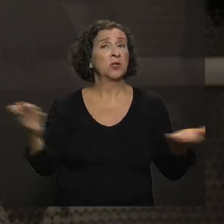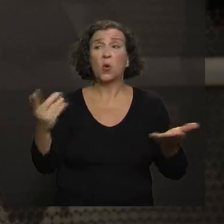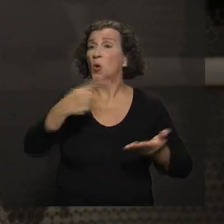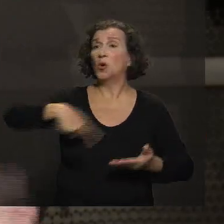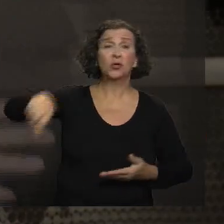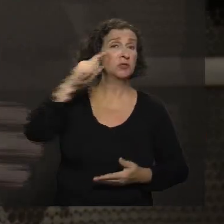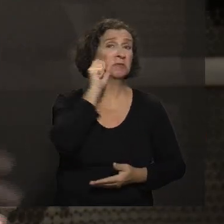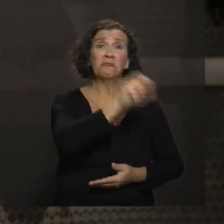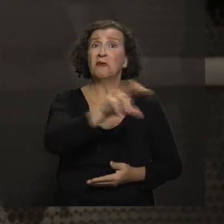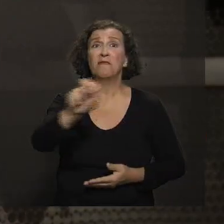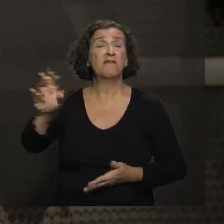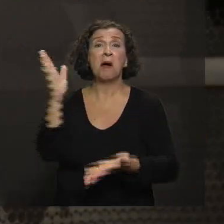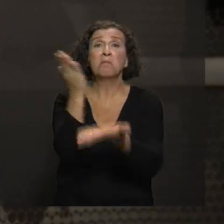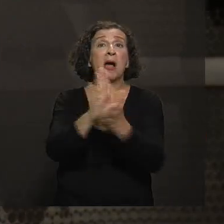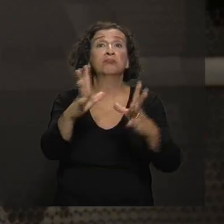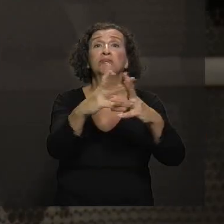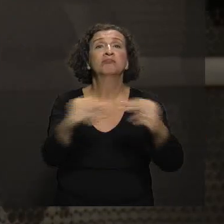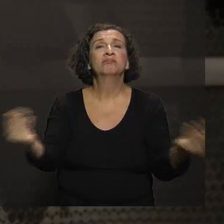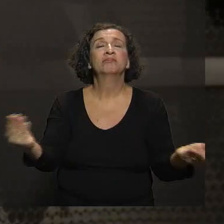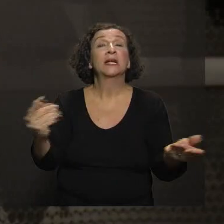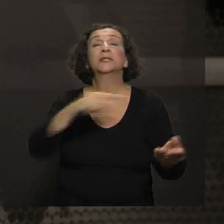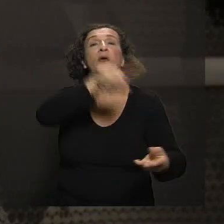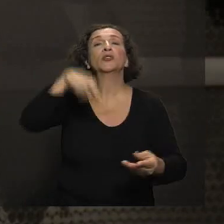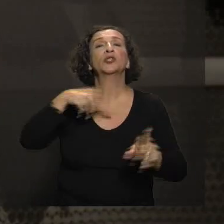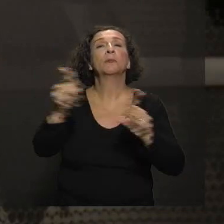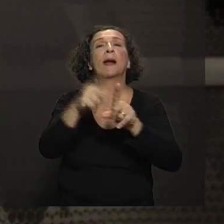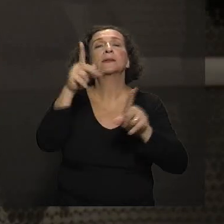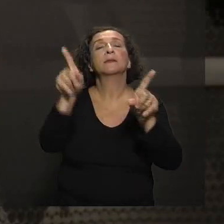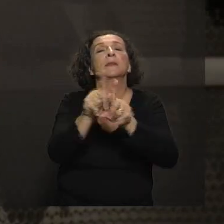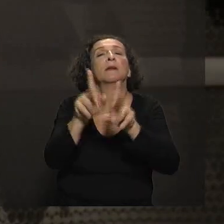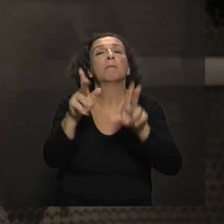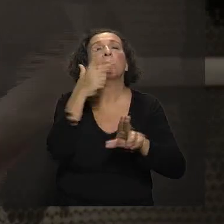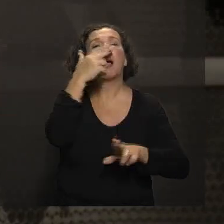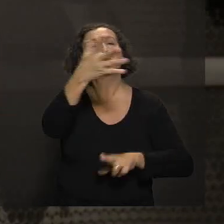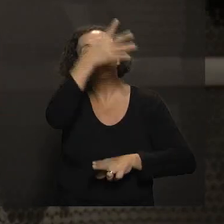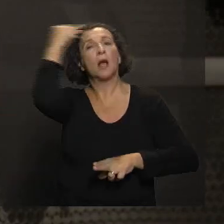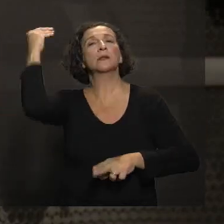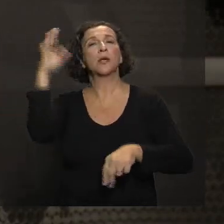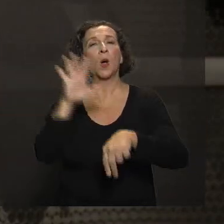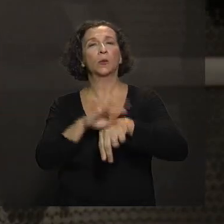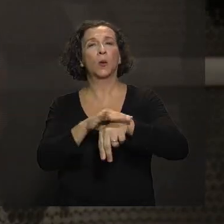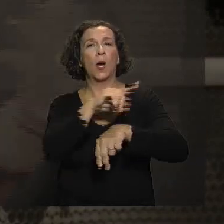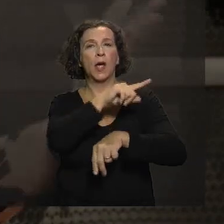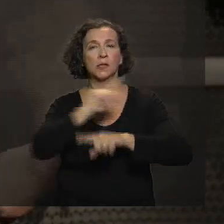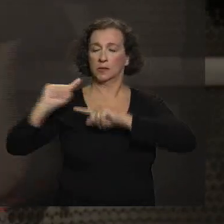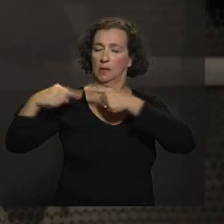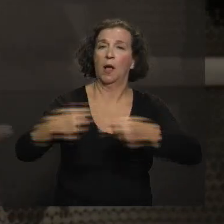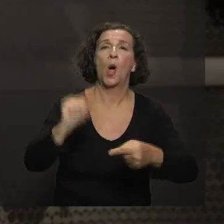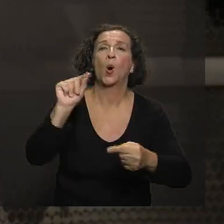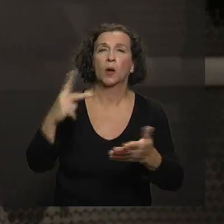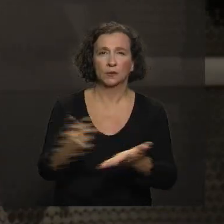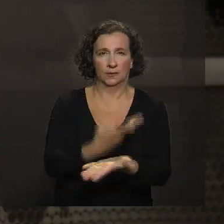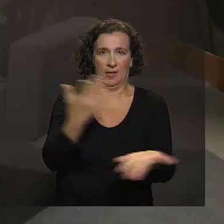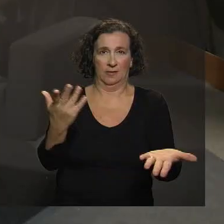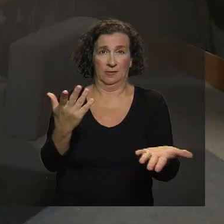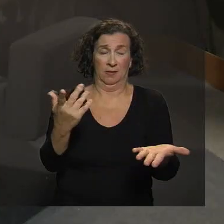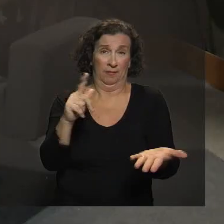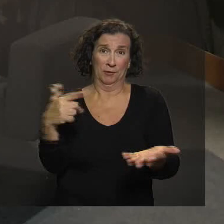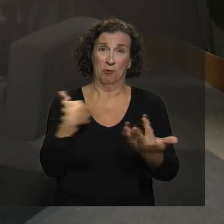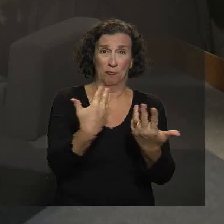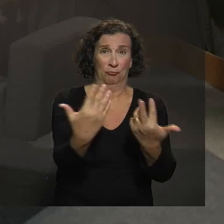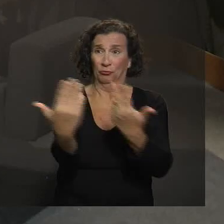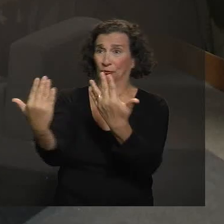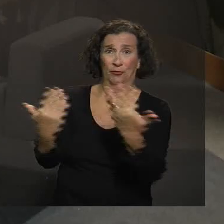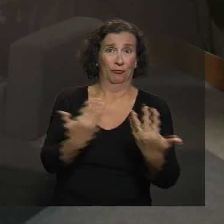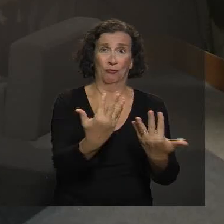não vê ninguém com essas consequências da polio. E aí, você fica no senso comum, ah, não tem a